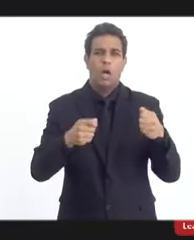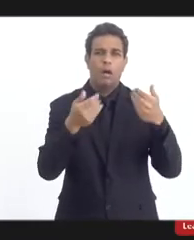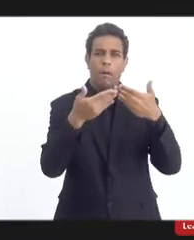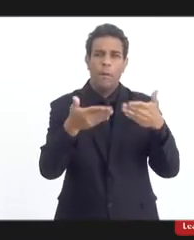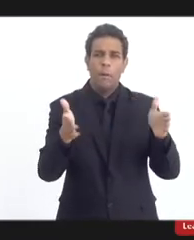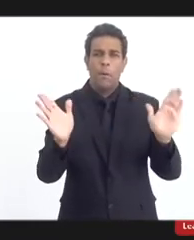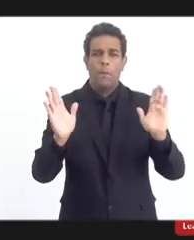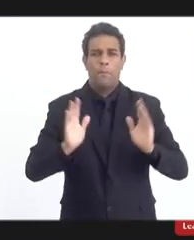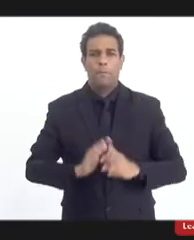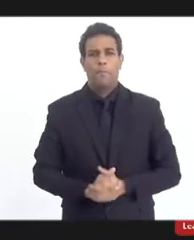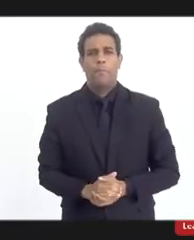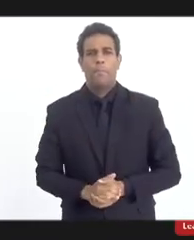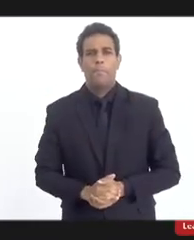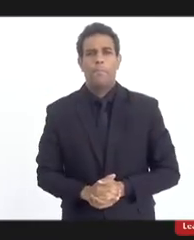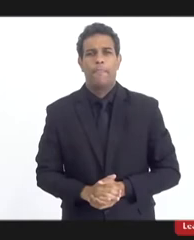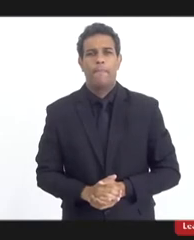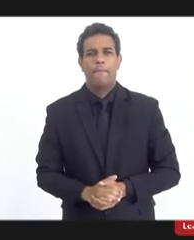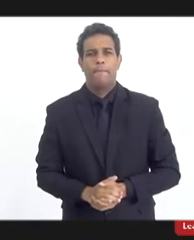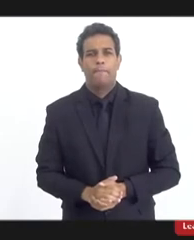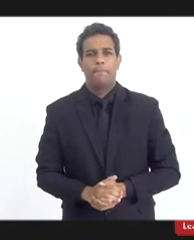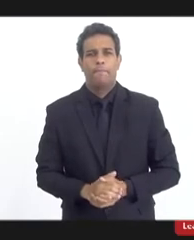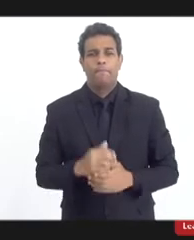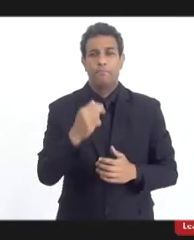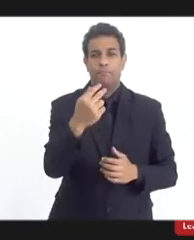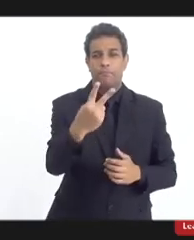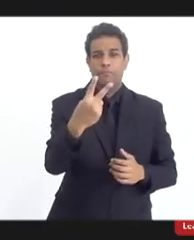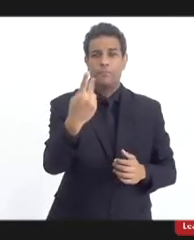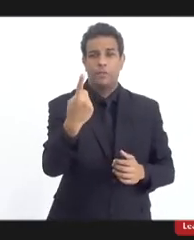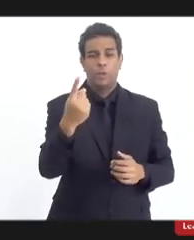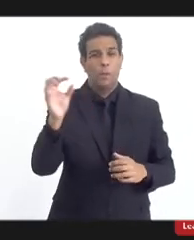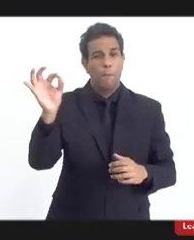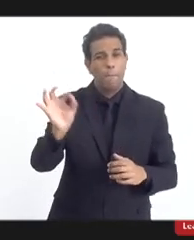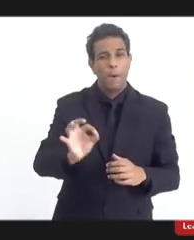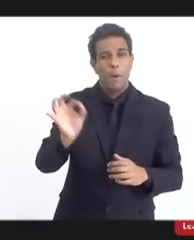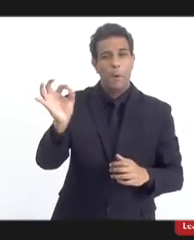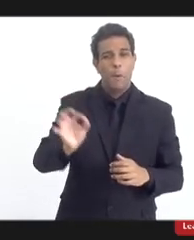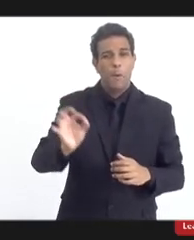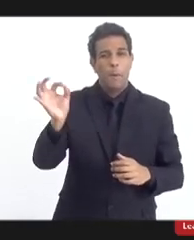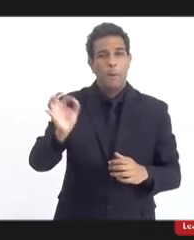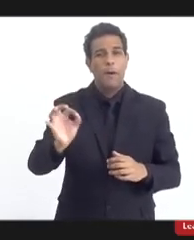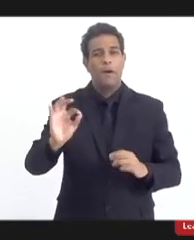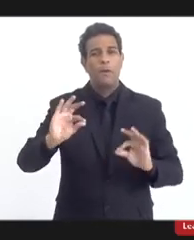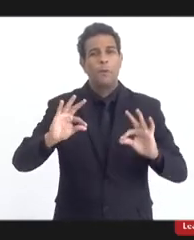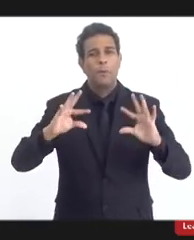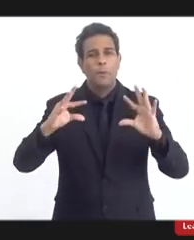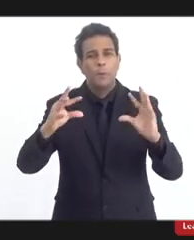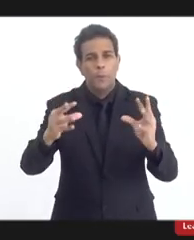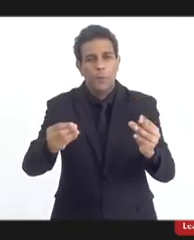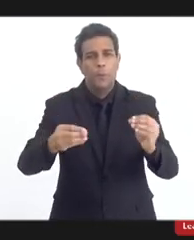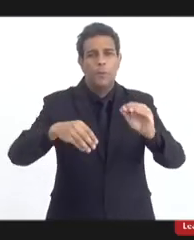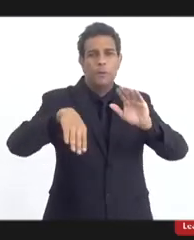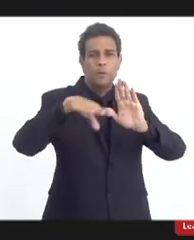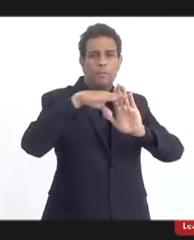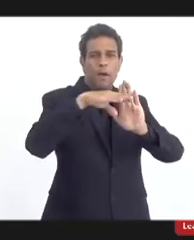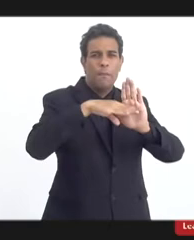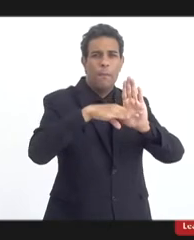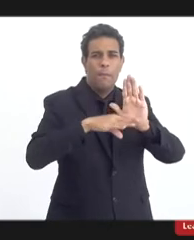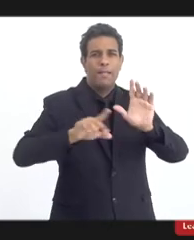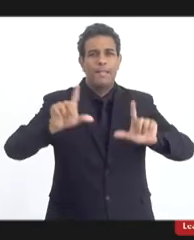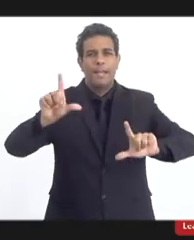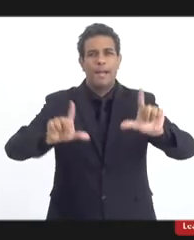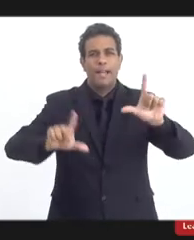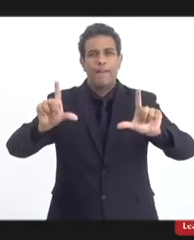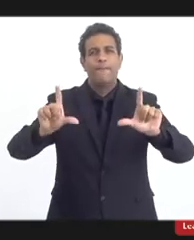mas 21% de toda a grade da TV aberta no Brasil é